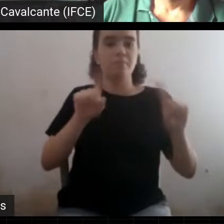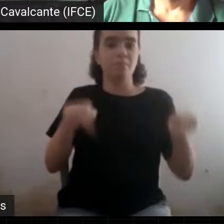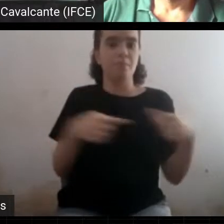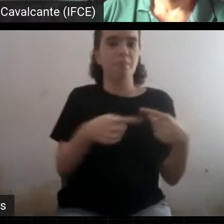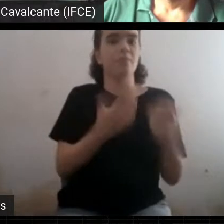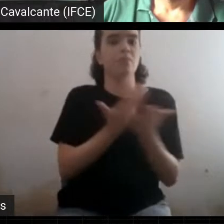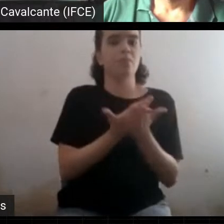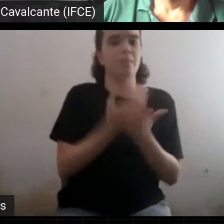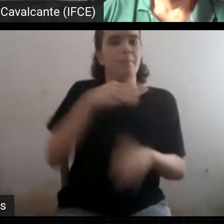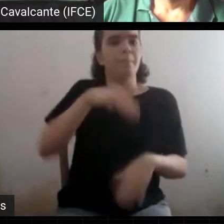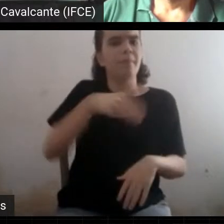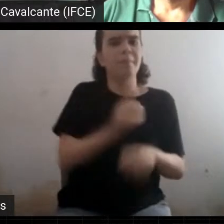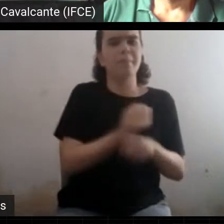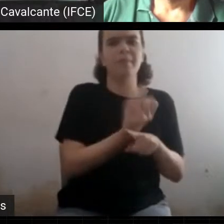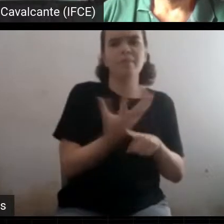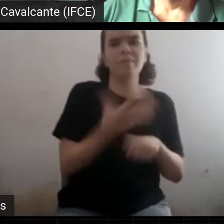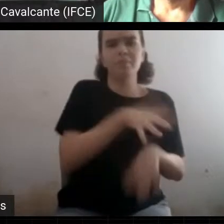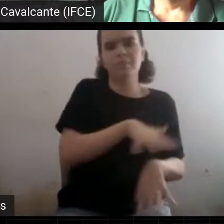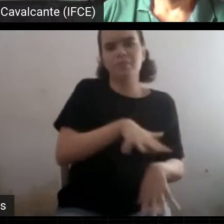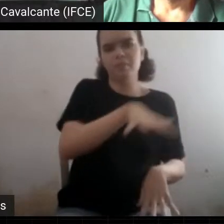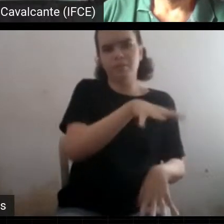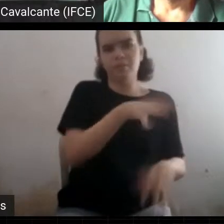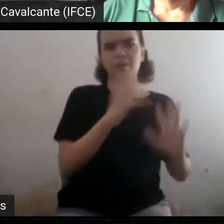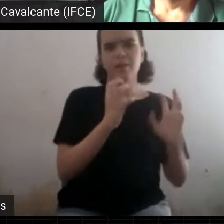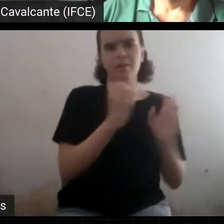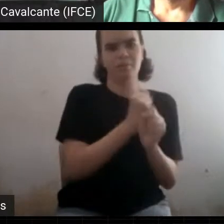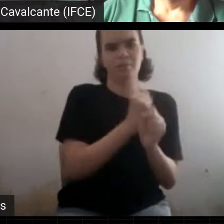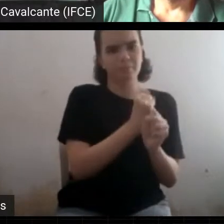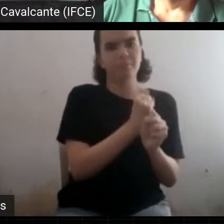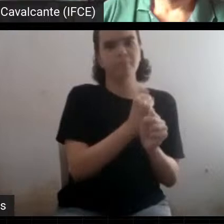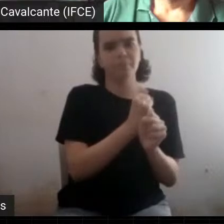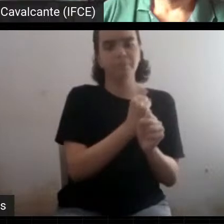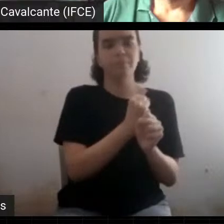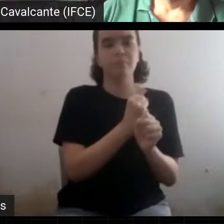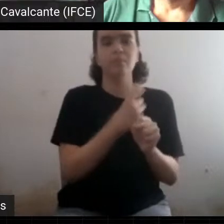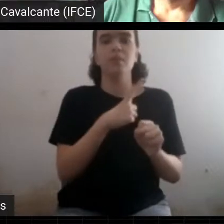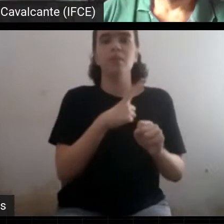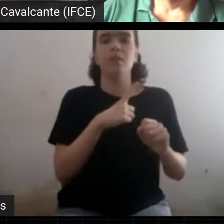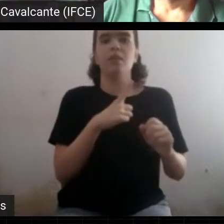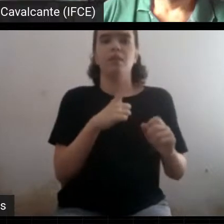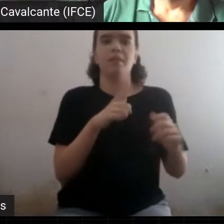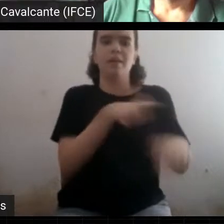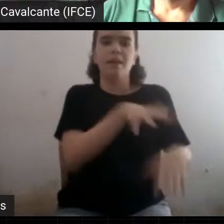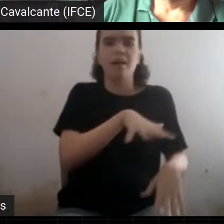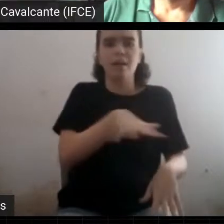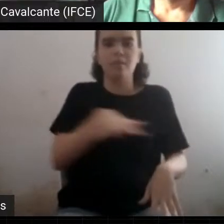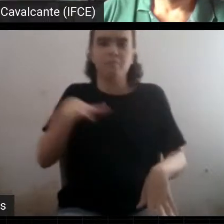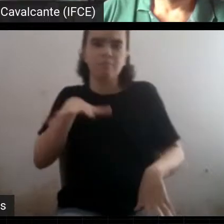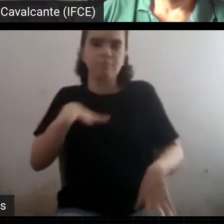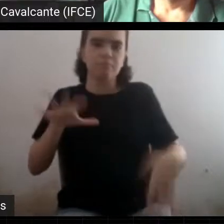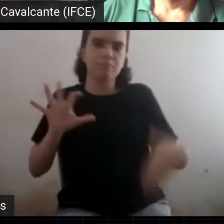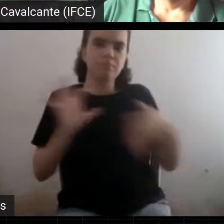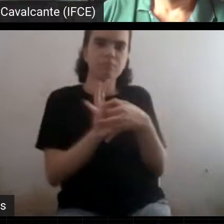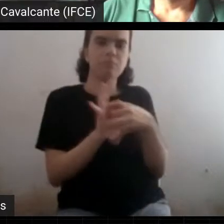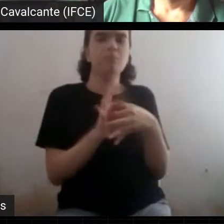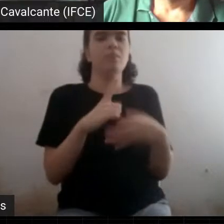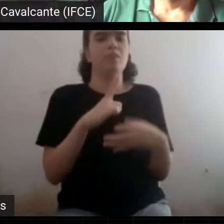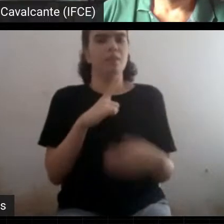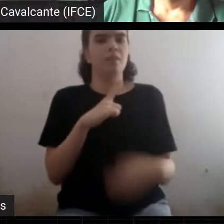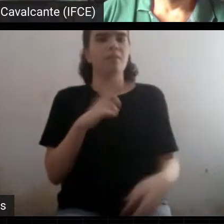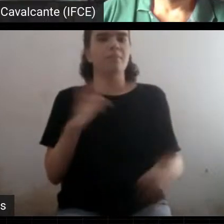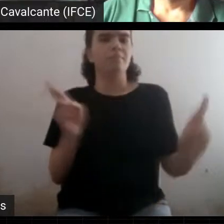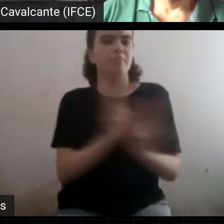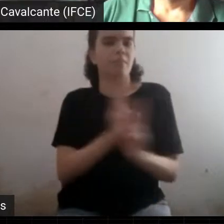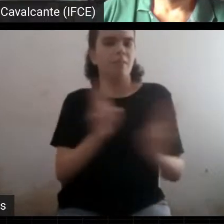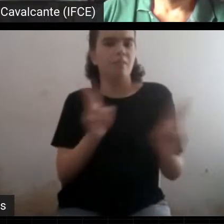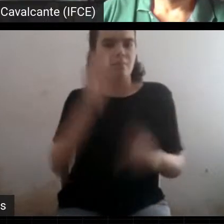No entanto, as perguntas, é claro que elas tocam a filosofia, só que cosmólogos não são filósofos. Cosmólogos